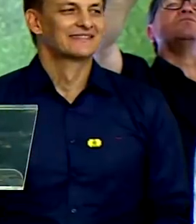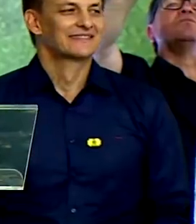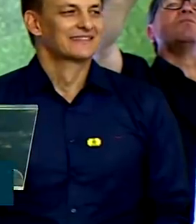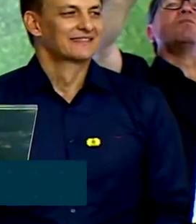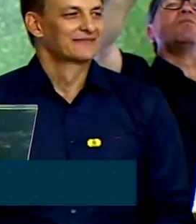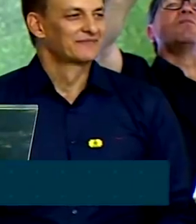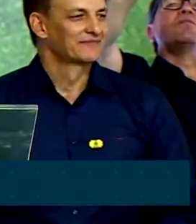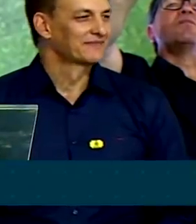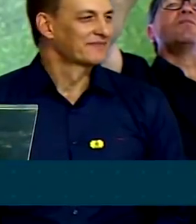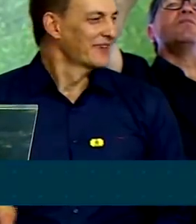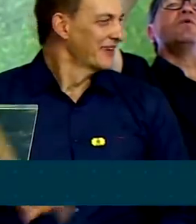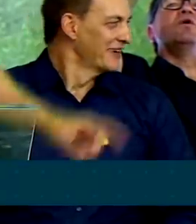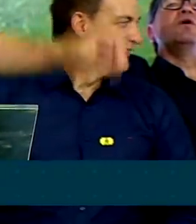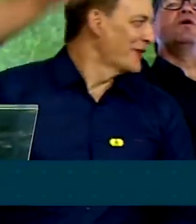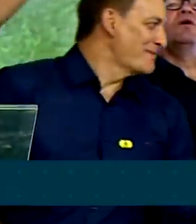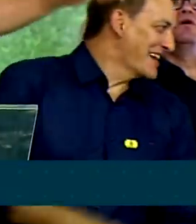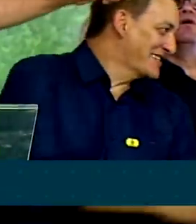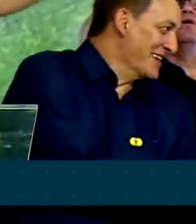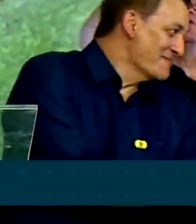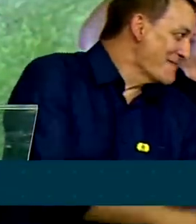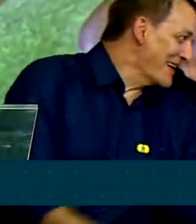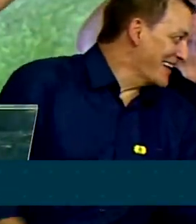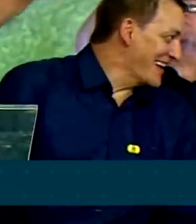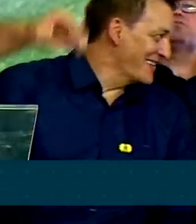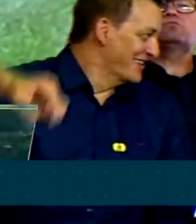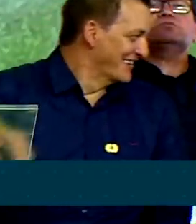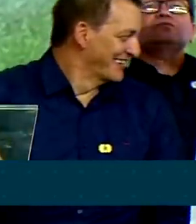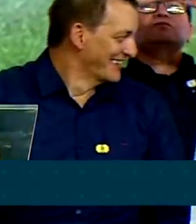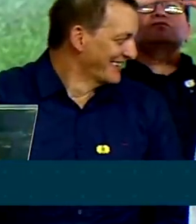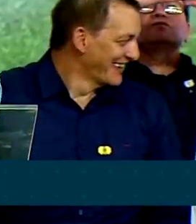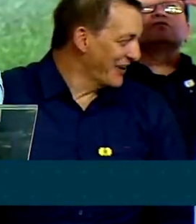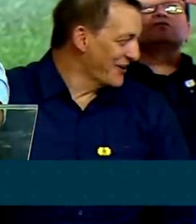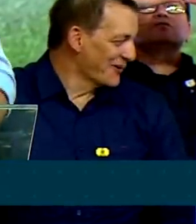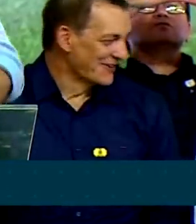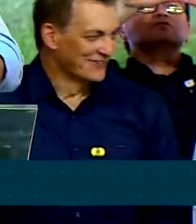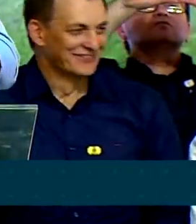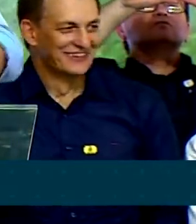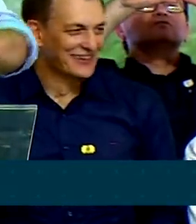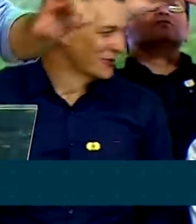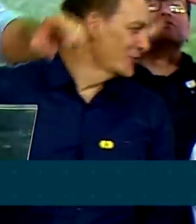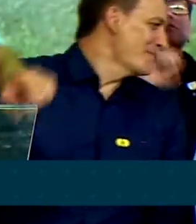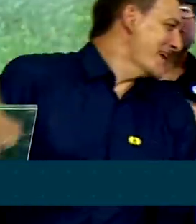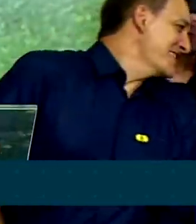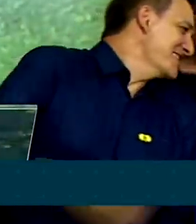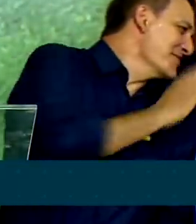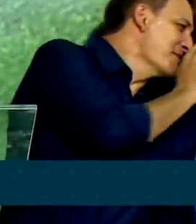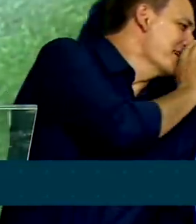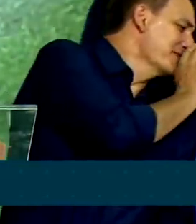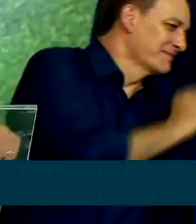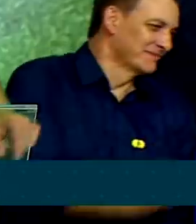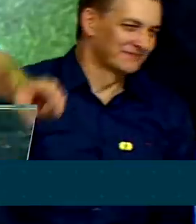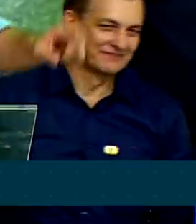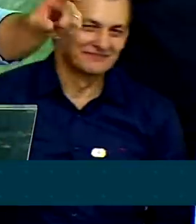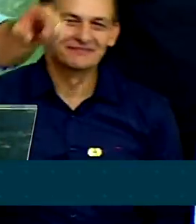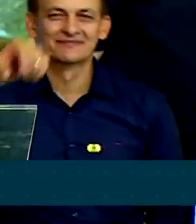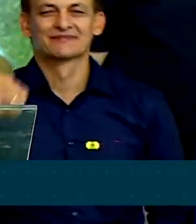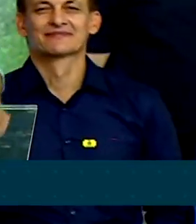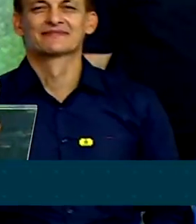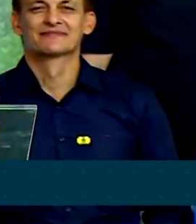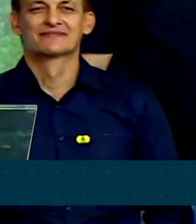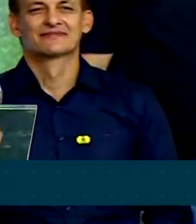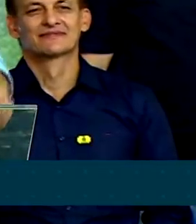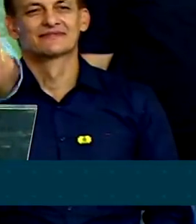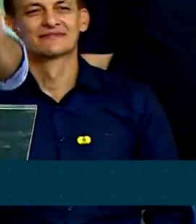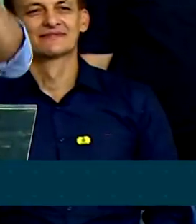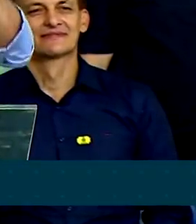que esteja no benefício hoje consiga um emprego com carteira assinada, ela não perde o benefício, tem garantia